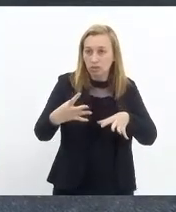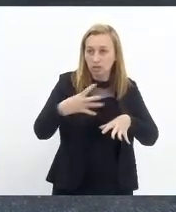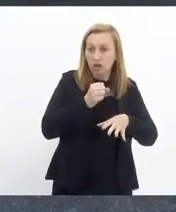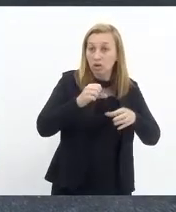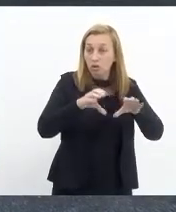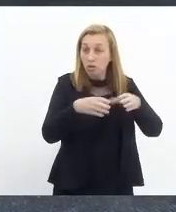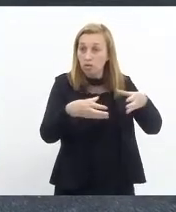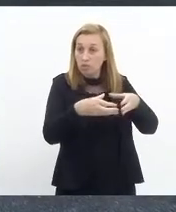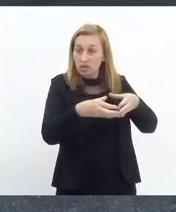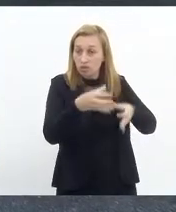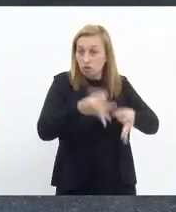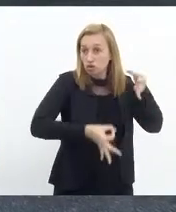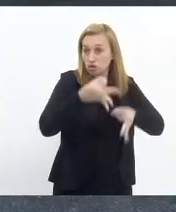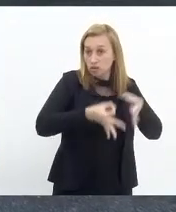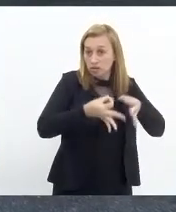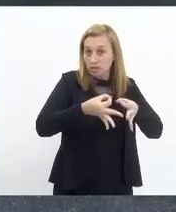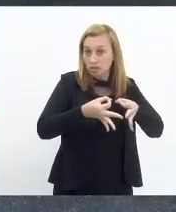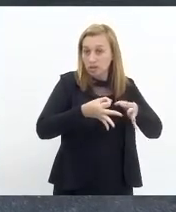Justiça. Então,